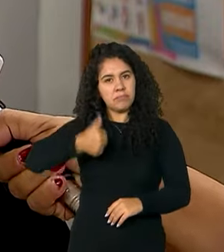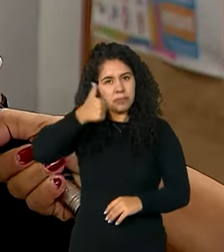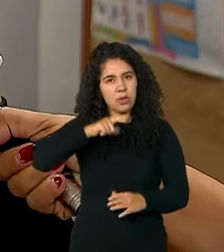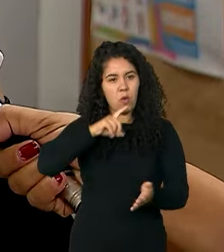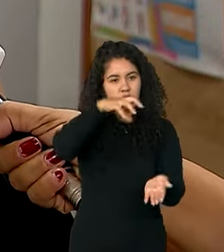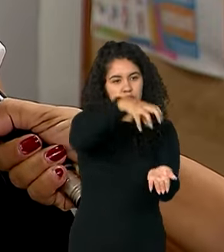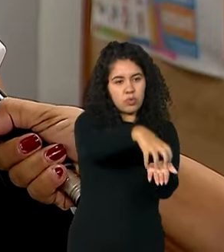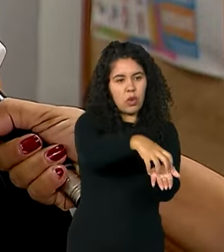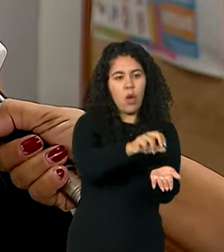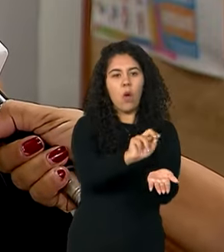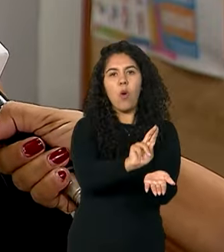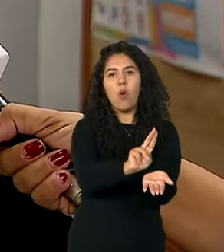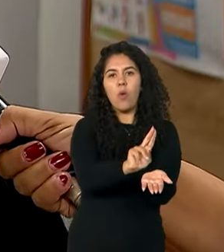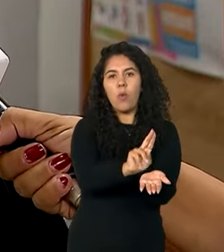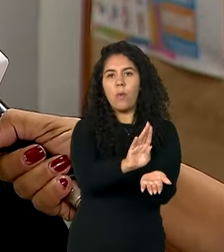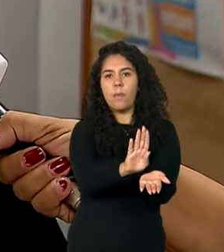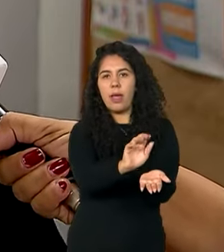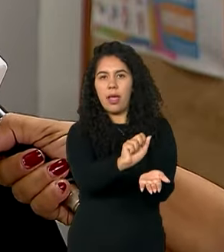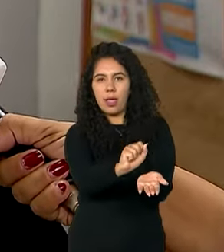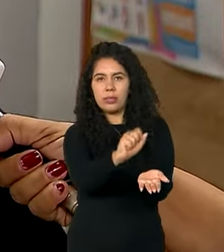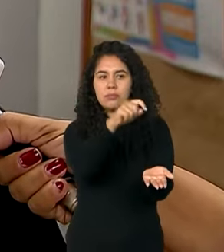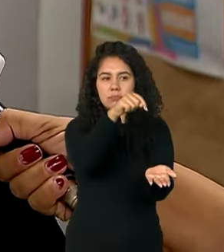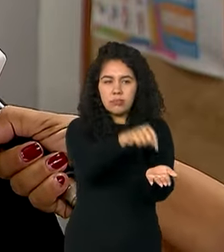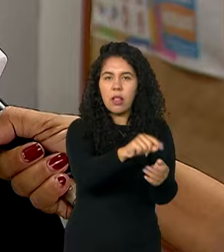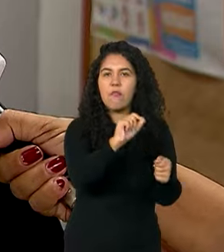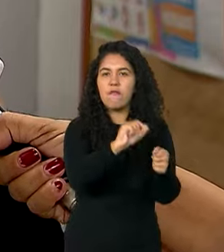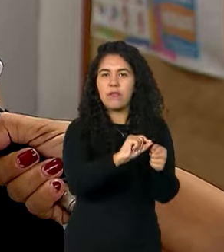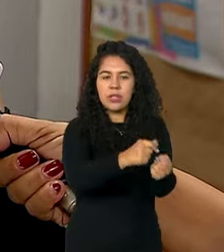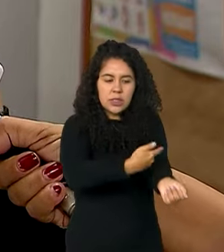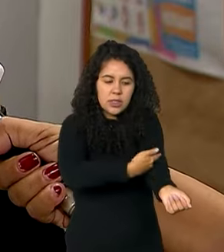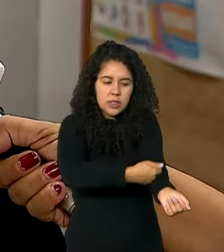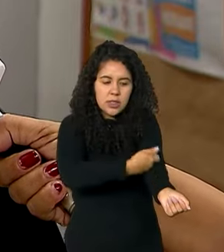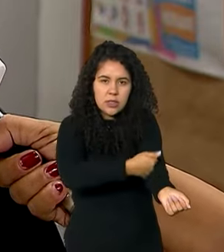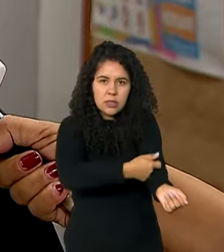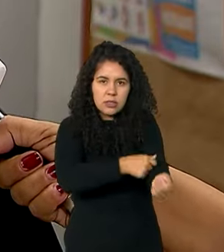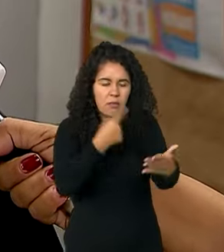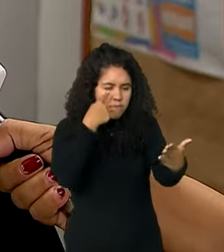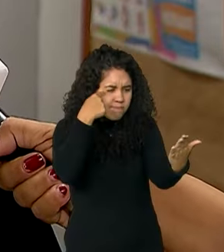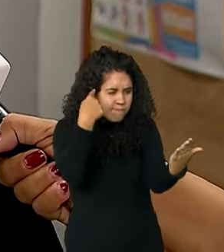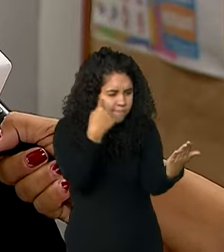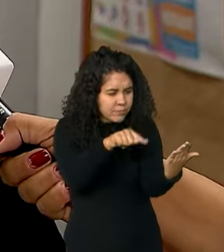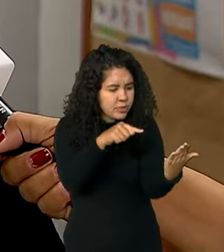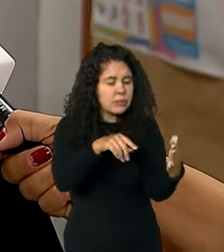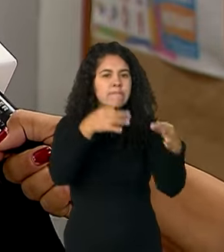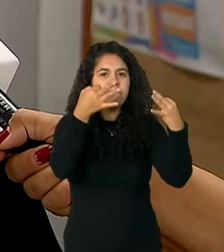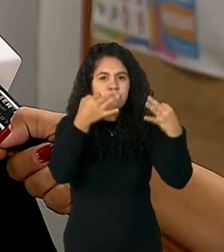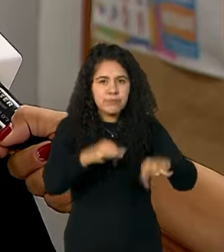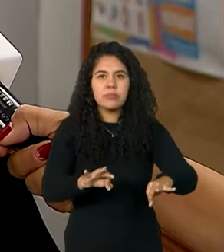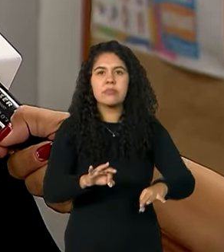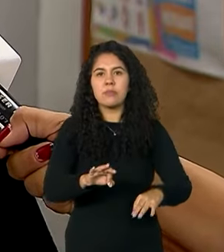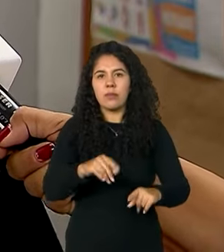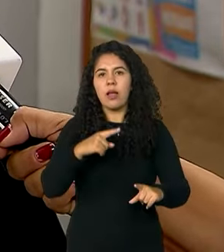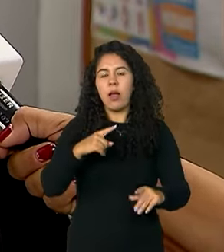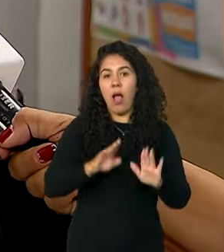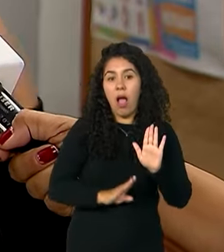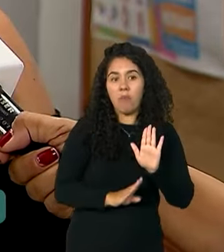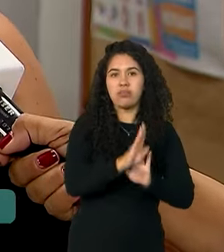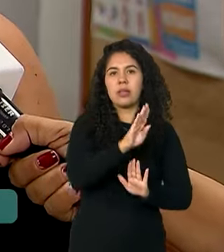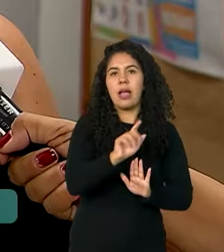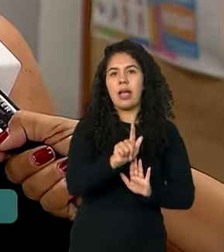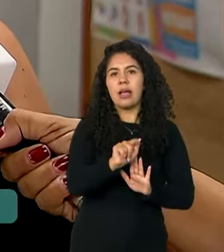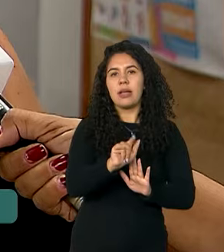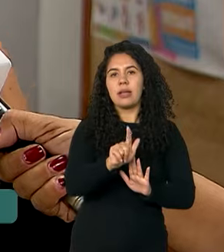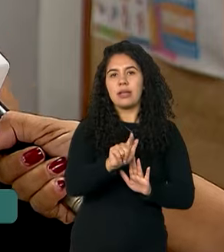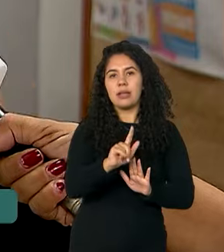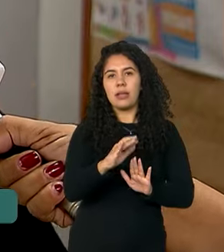na UBS. Lá eu fiz o meu exame de sangue e constatou a glicose alta. Então eles me encaminharam para